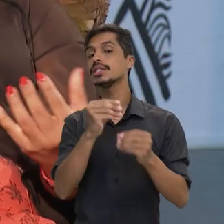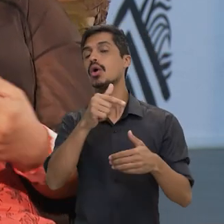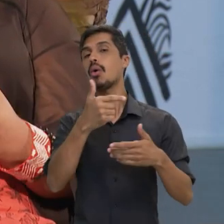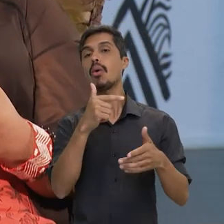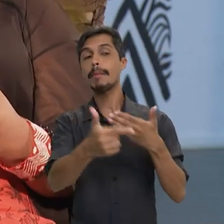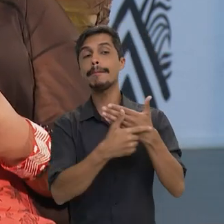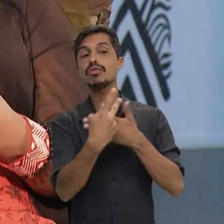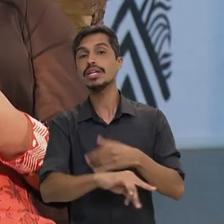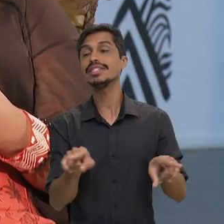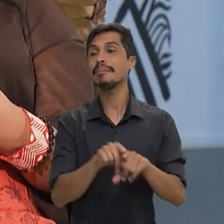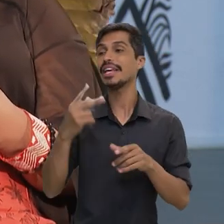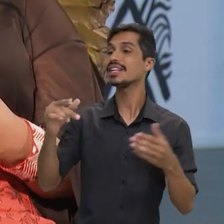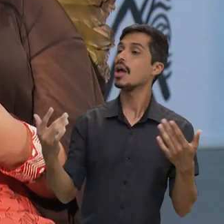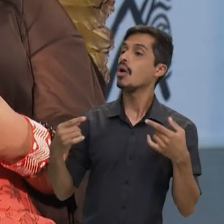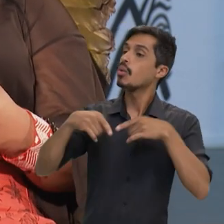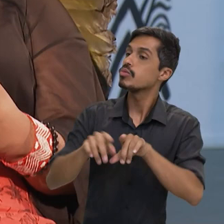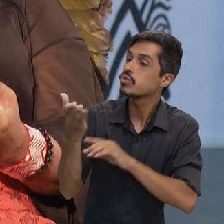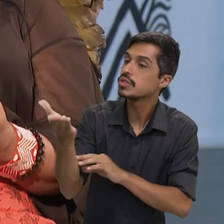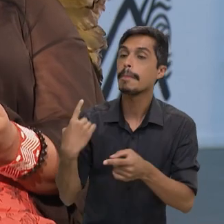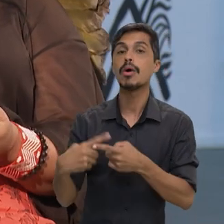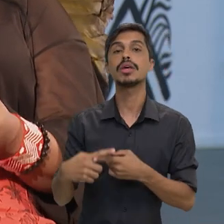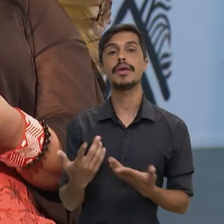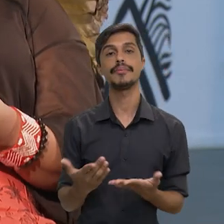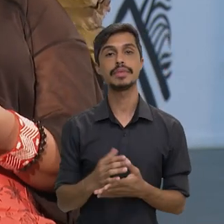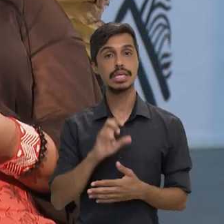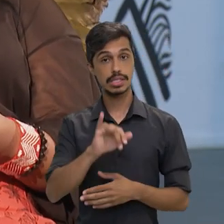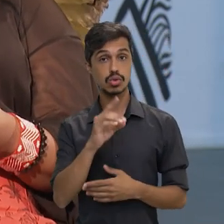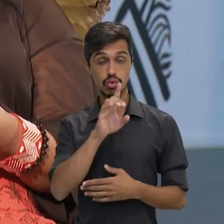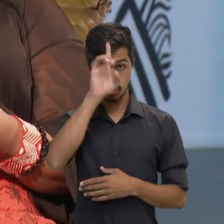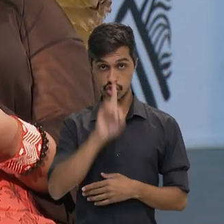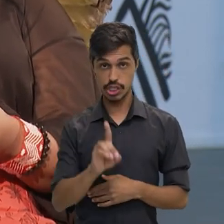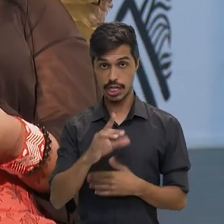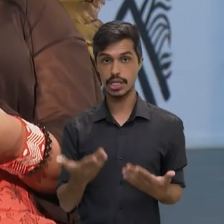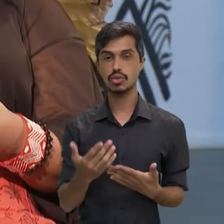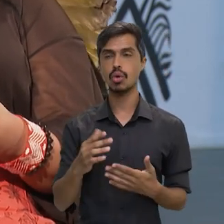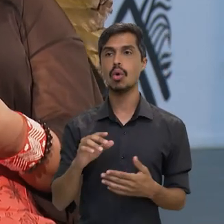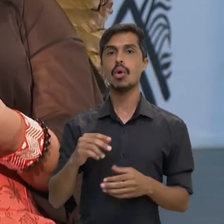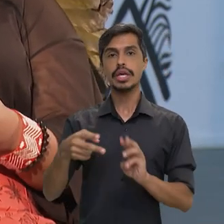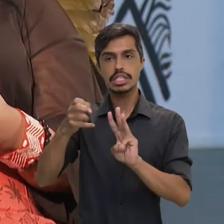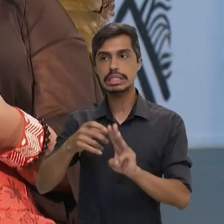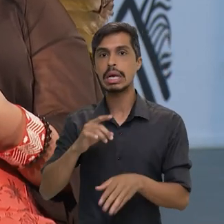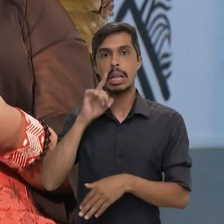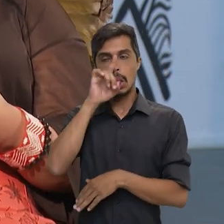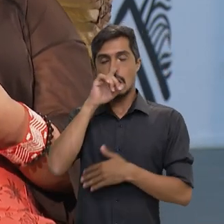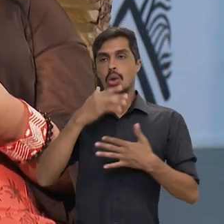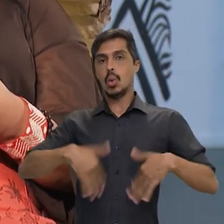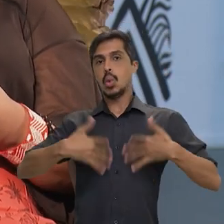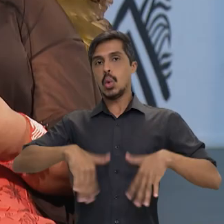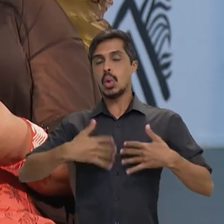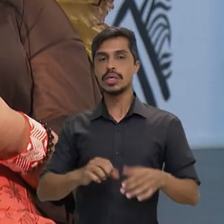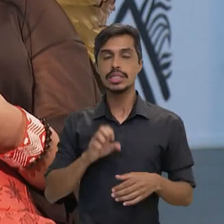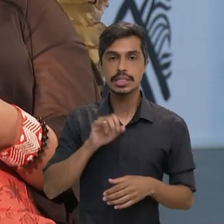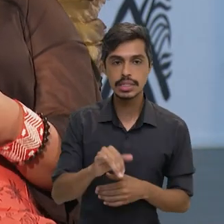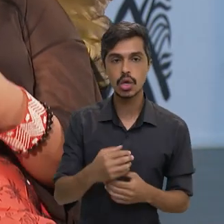a causa indígena como uma causa sua também, né? Porque se os direitos indígenas estão ameaçados, se o modo